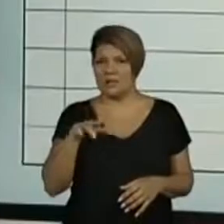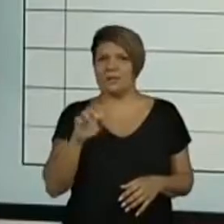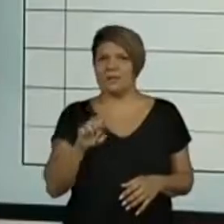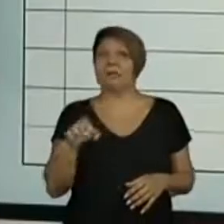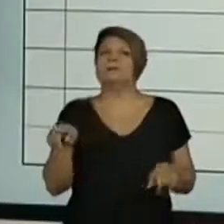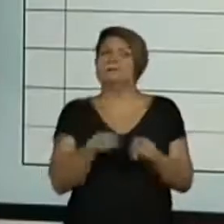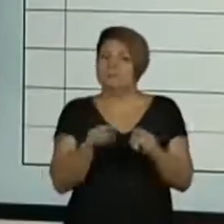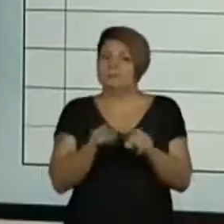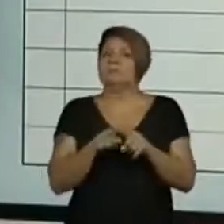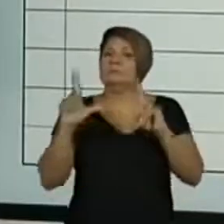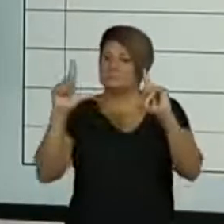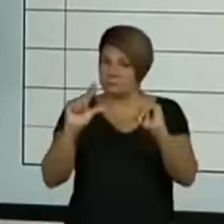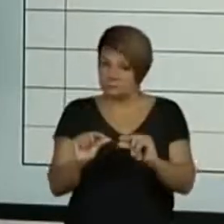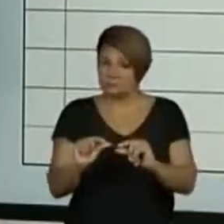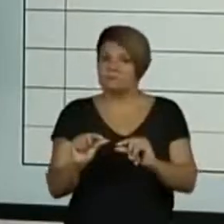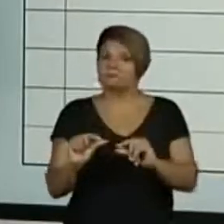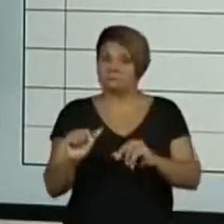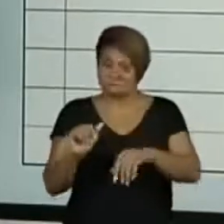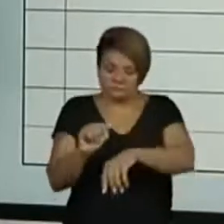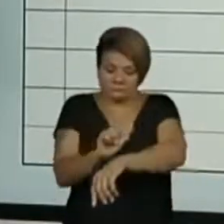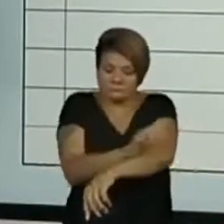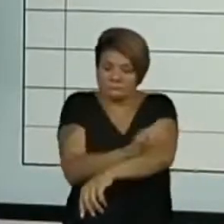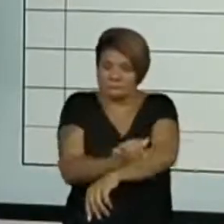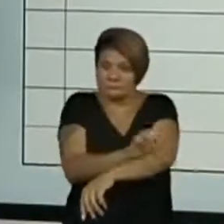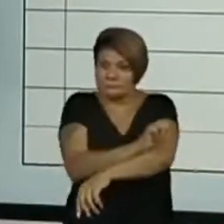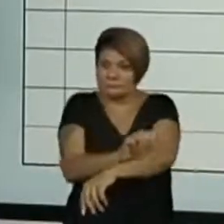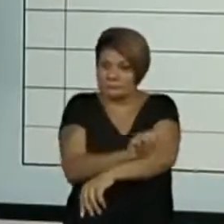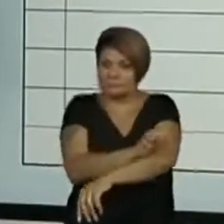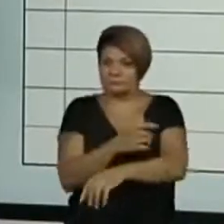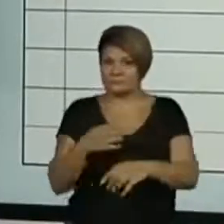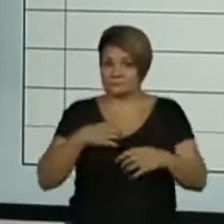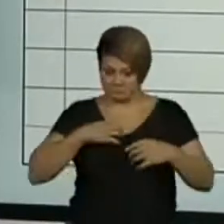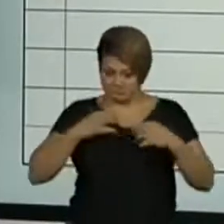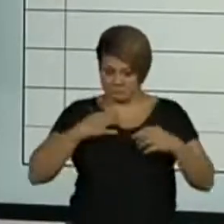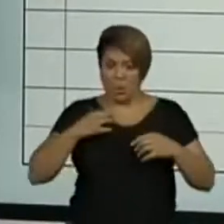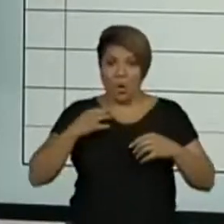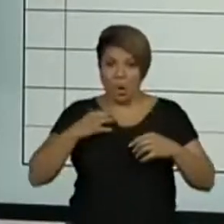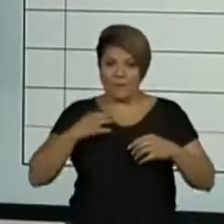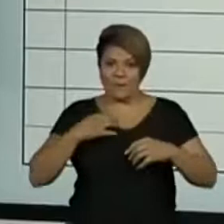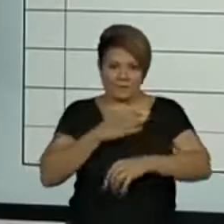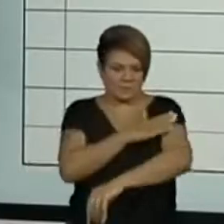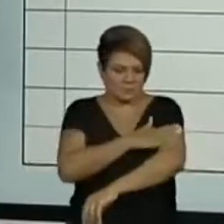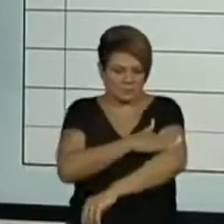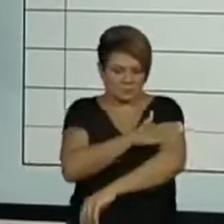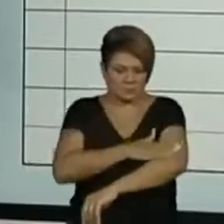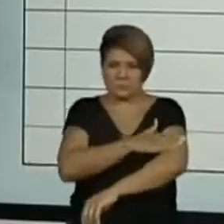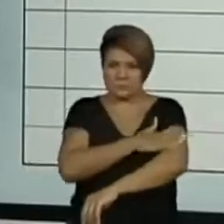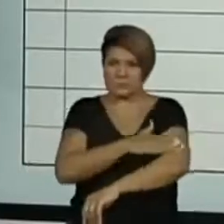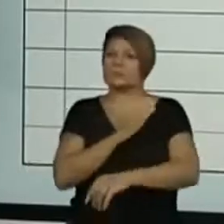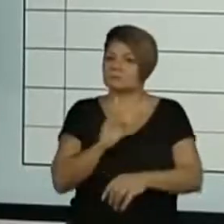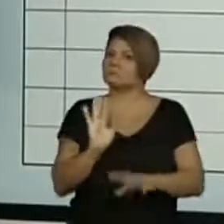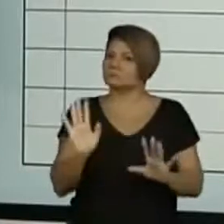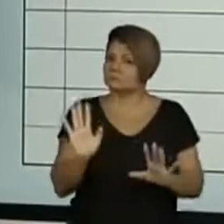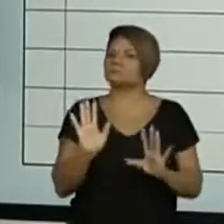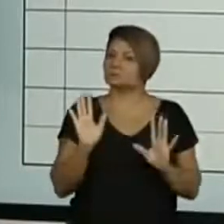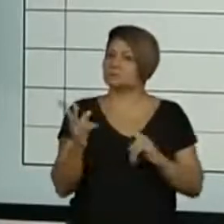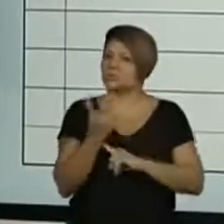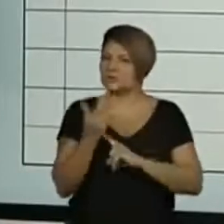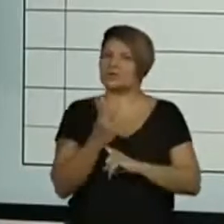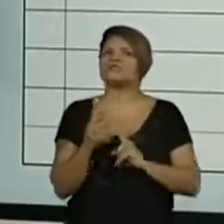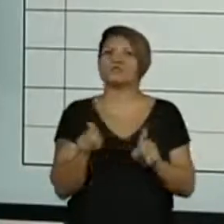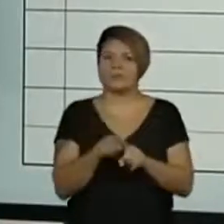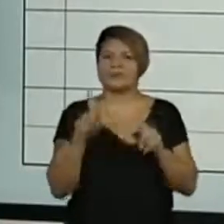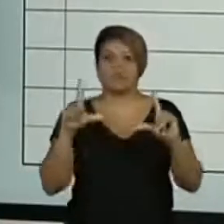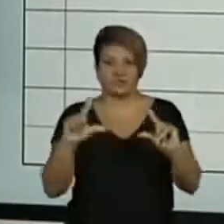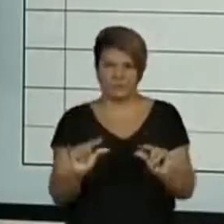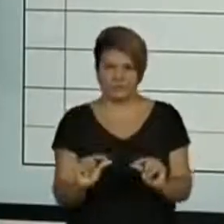diminui o atrito com a pele. Isso, Edilene. Então, nossa roupa, né? Então, ele vai proteger ali o atrito, tá bom? Então,